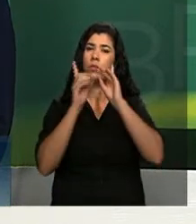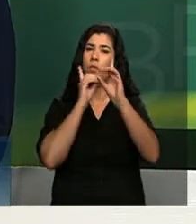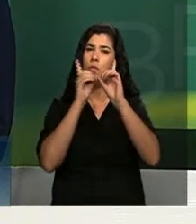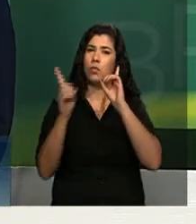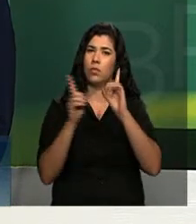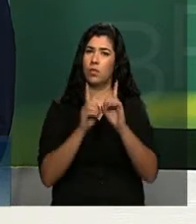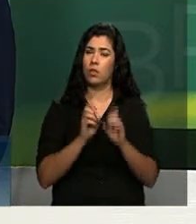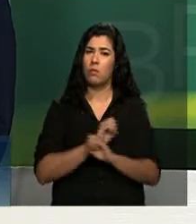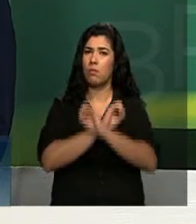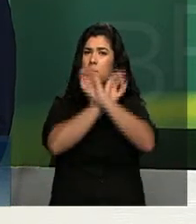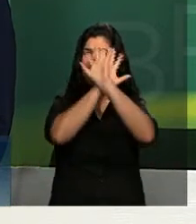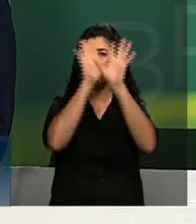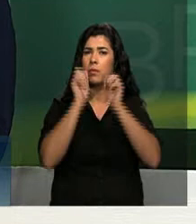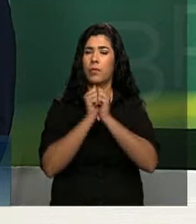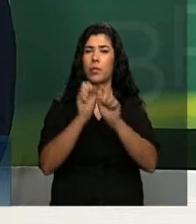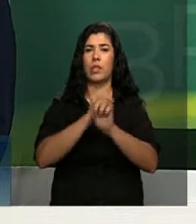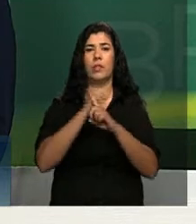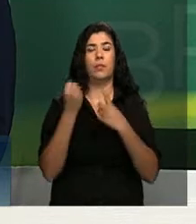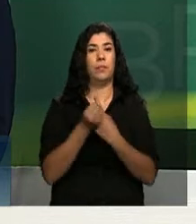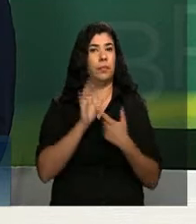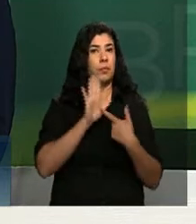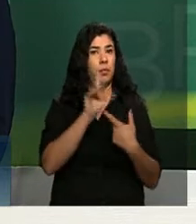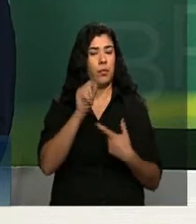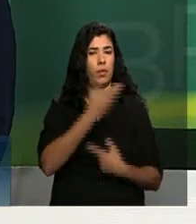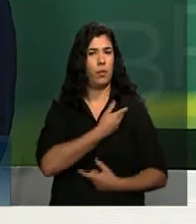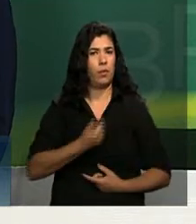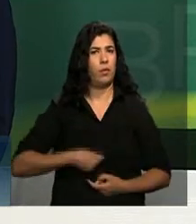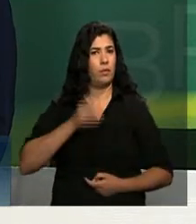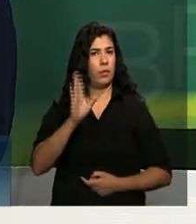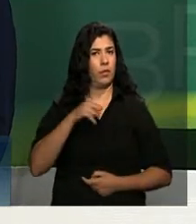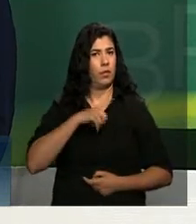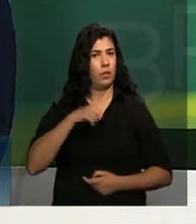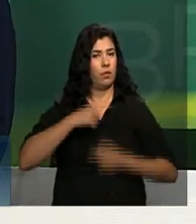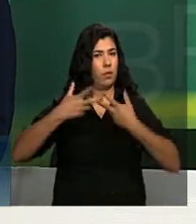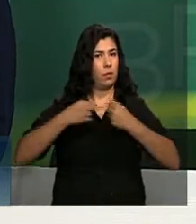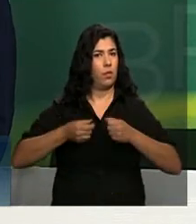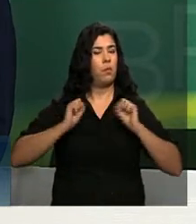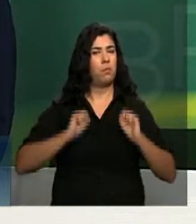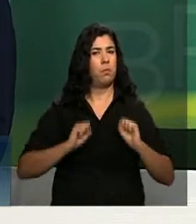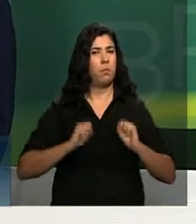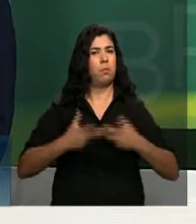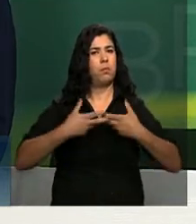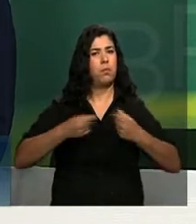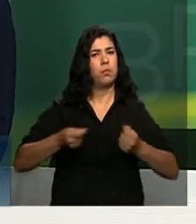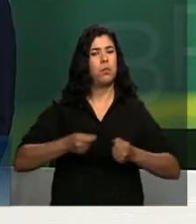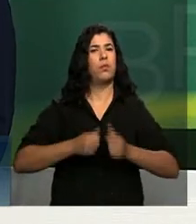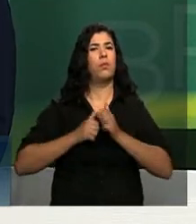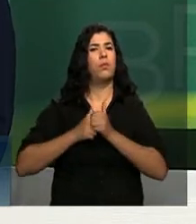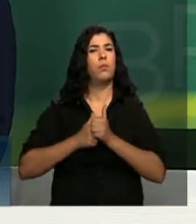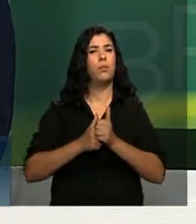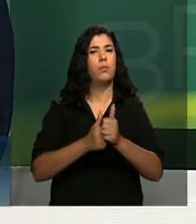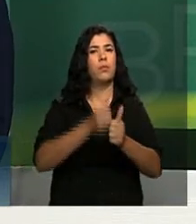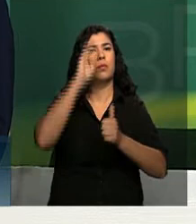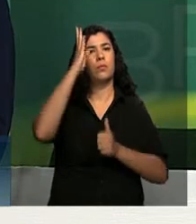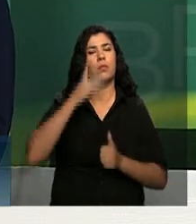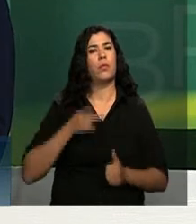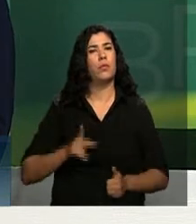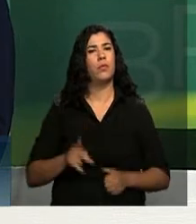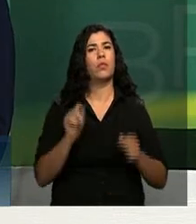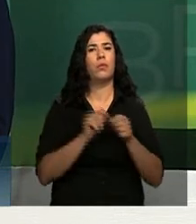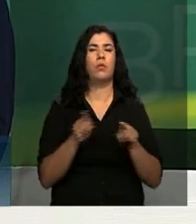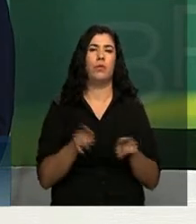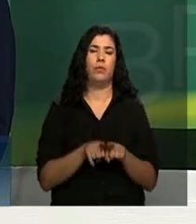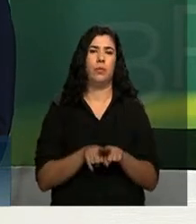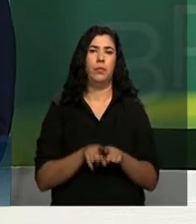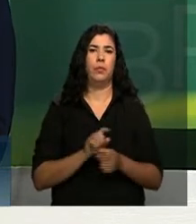franco com a sociedade, mostrando que um governo que já fez tem todas as condições de conduzir o país nesse momento e continuar fazendo.